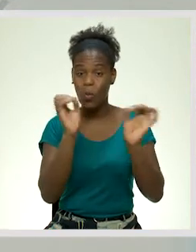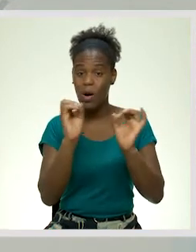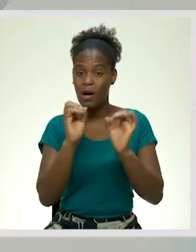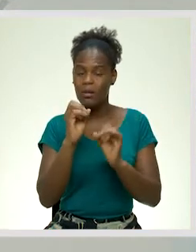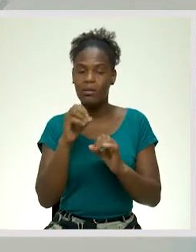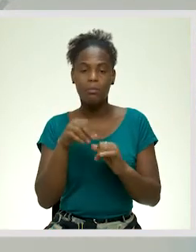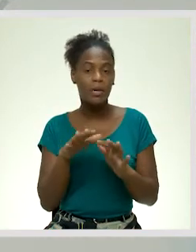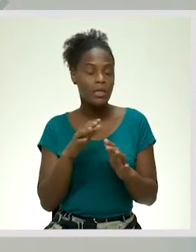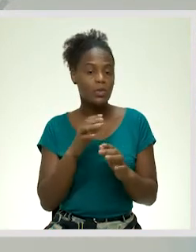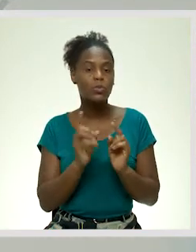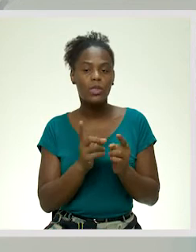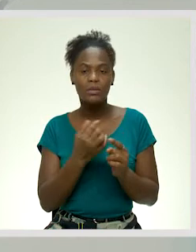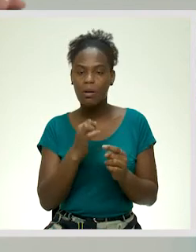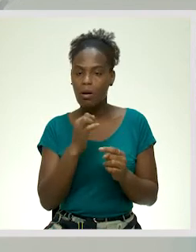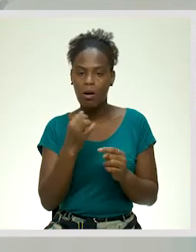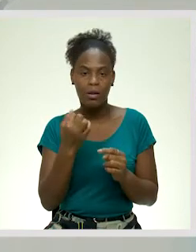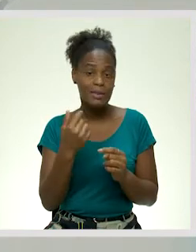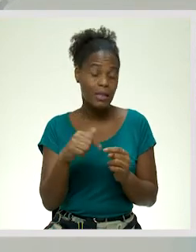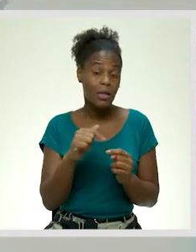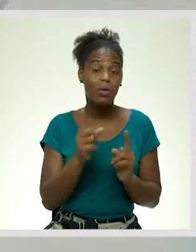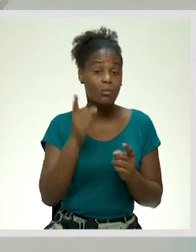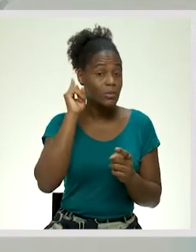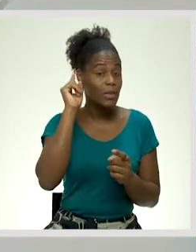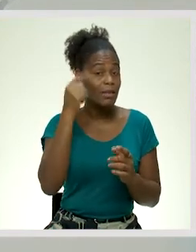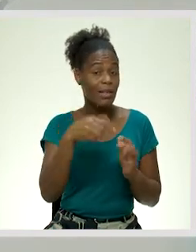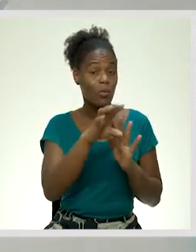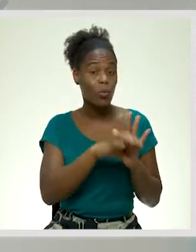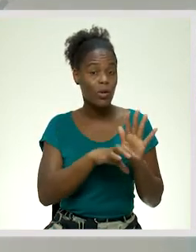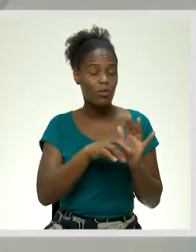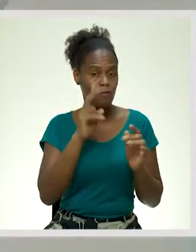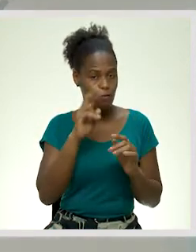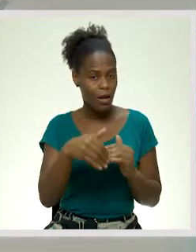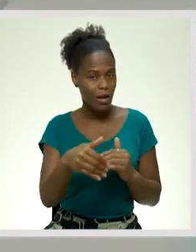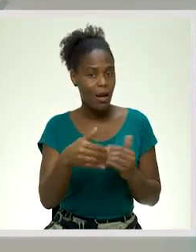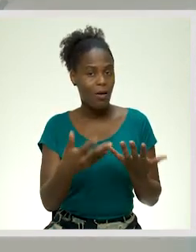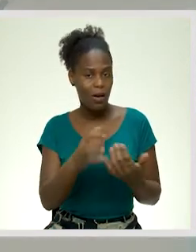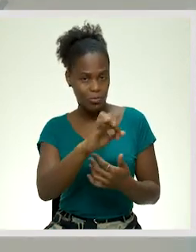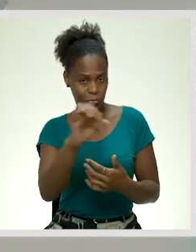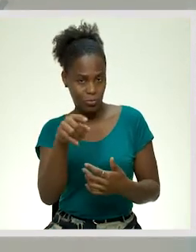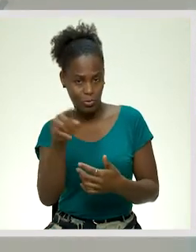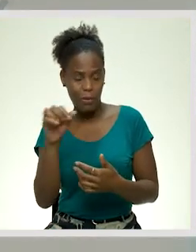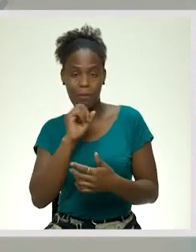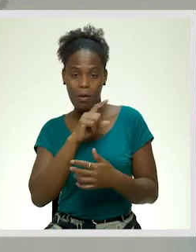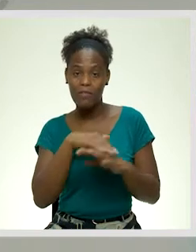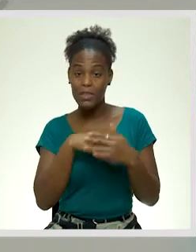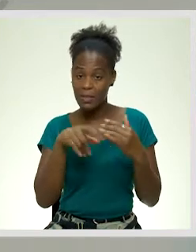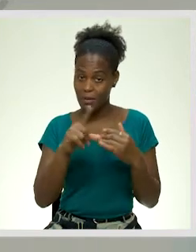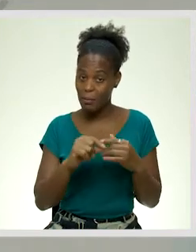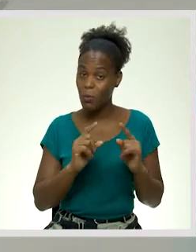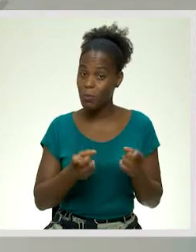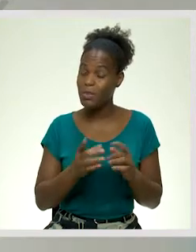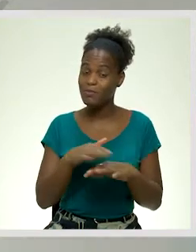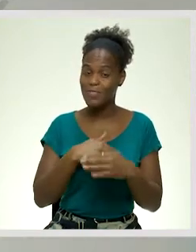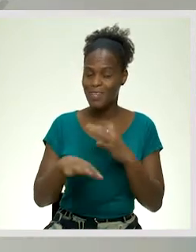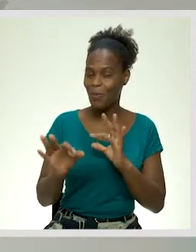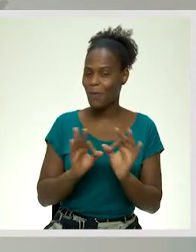e o que é importante ter no currículum vitae. Então vamos ver porque a partir de agora vocês poderão fazer também um pouco e começar a fazer e a